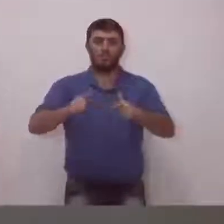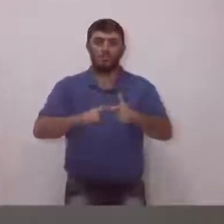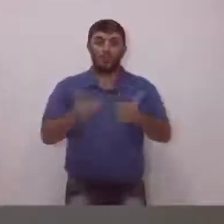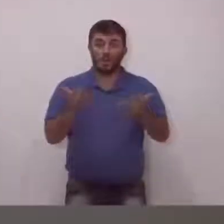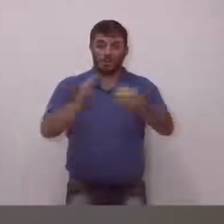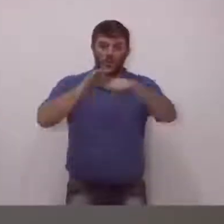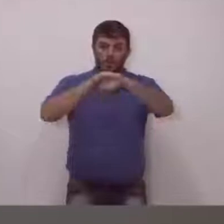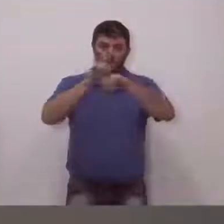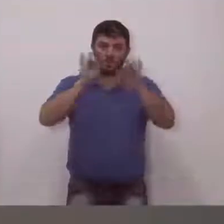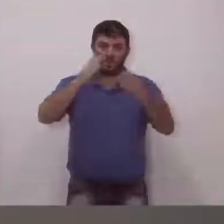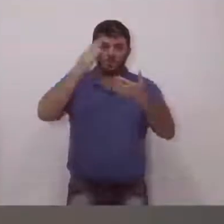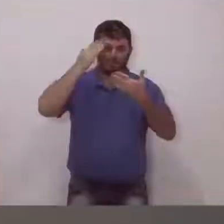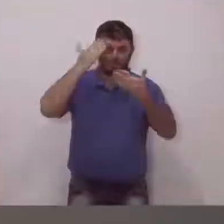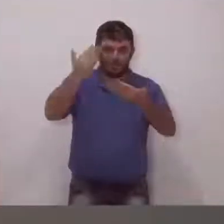noite é só. Muito obrigado, presidente. presidente. Obrigado.